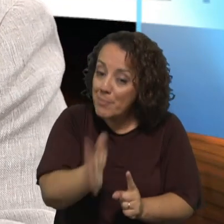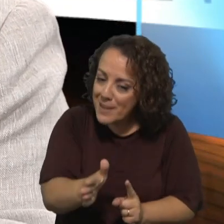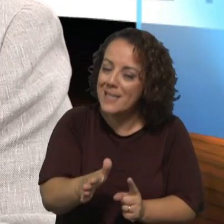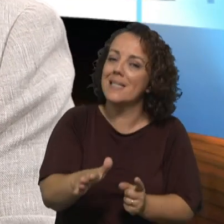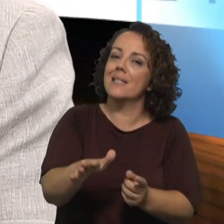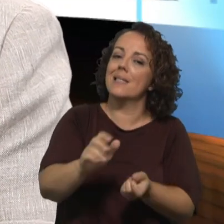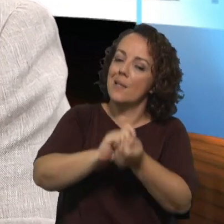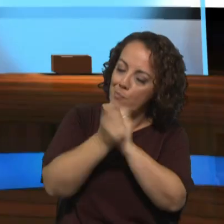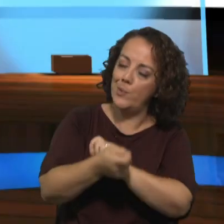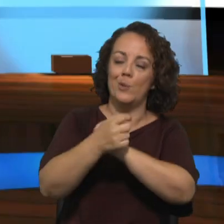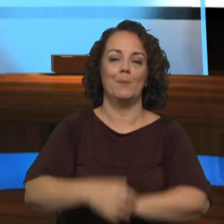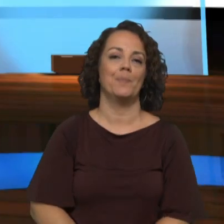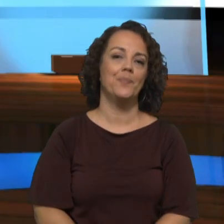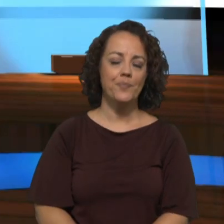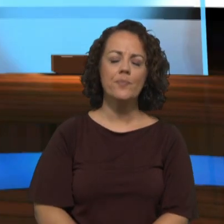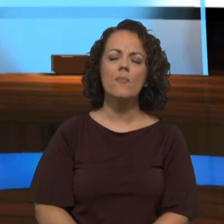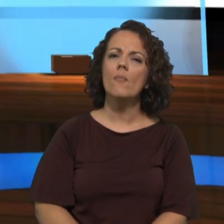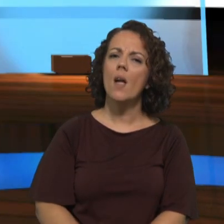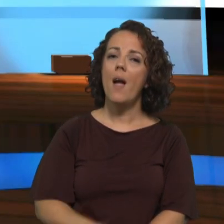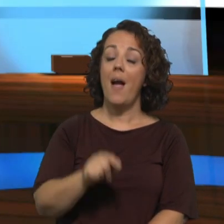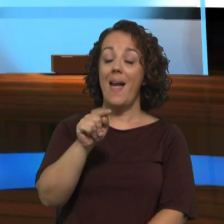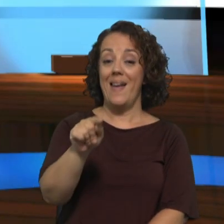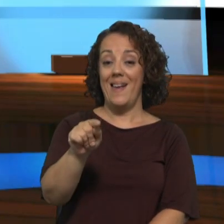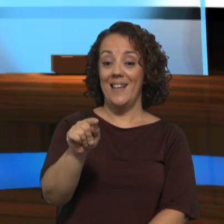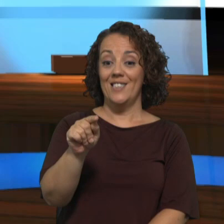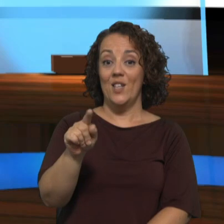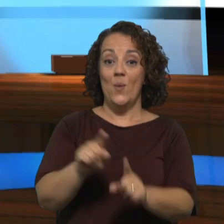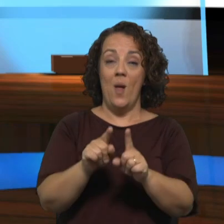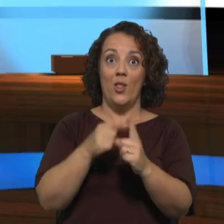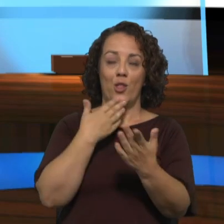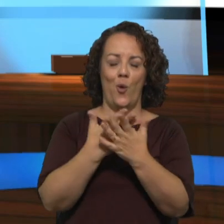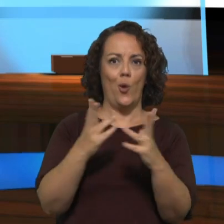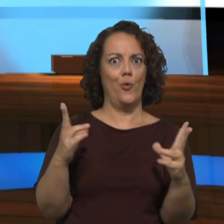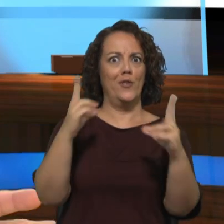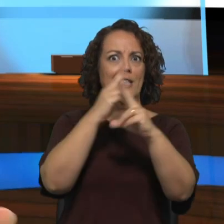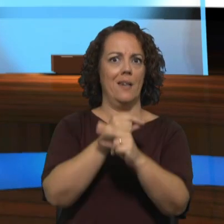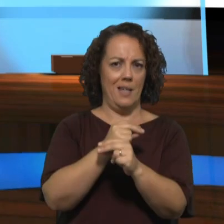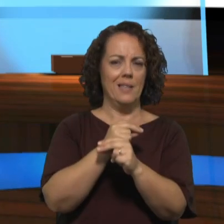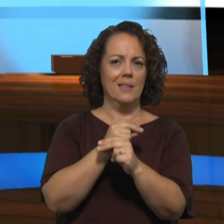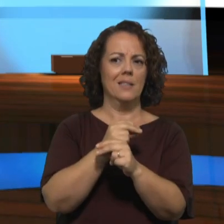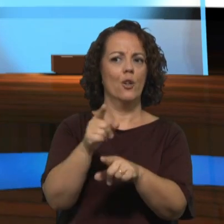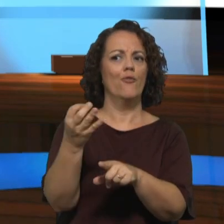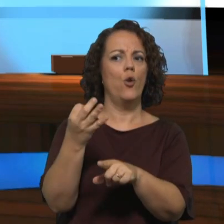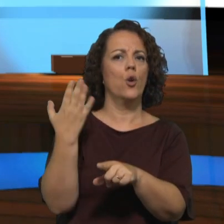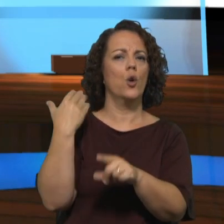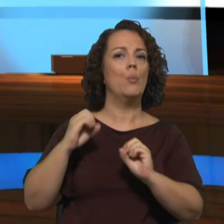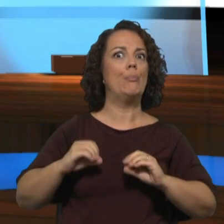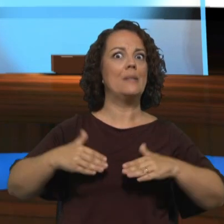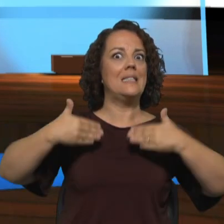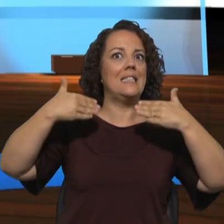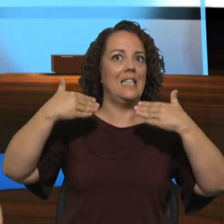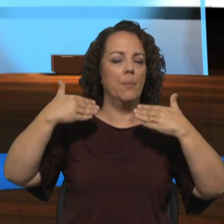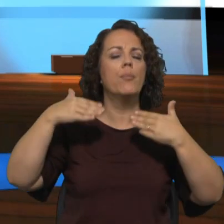de alguma forma essa novidade foi um bocadinho experimentada na fase inicial da